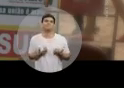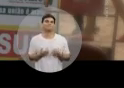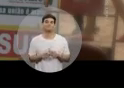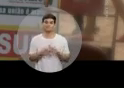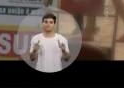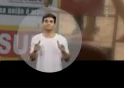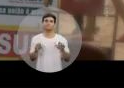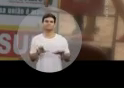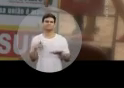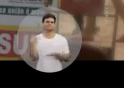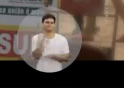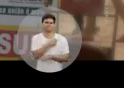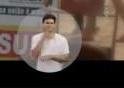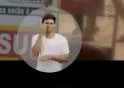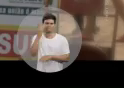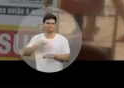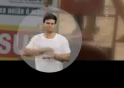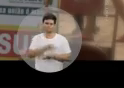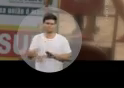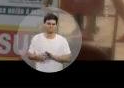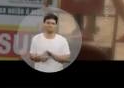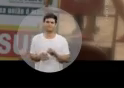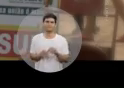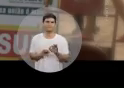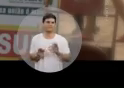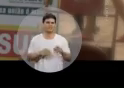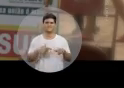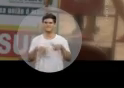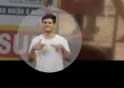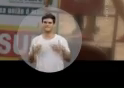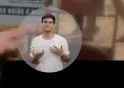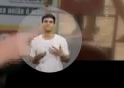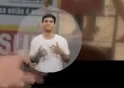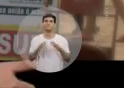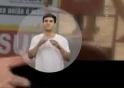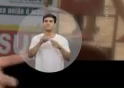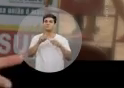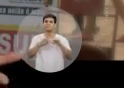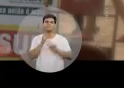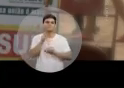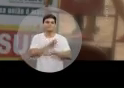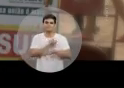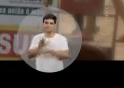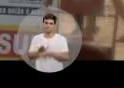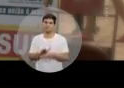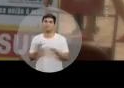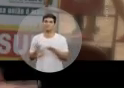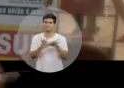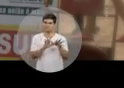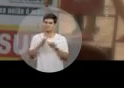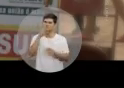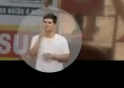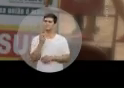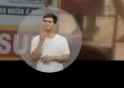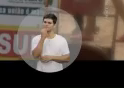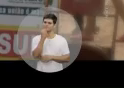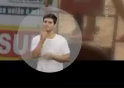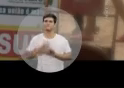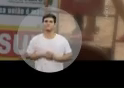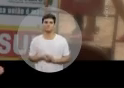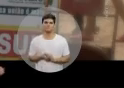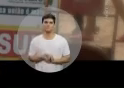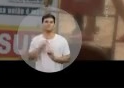Buscamos todas as nossas forças, organizamos o trabalho, o Acre inteiro ajudando e a nossa união foi muito forte.